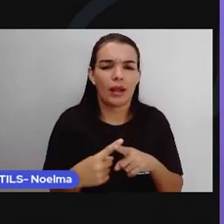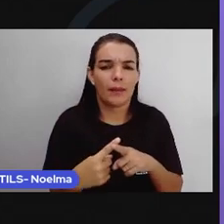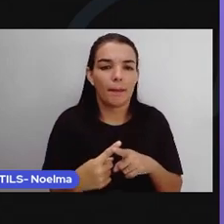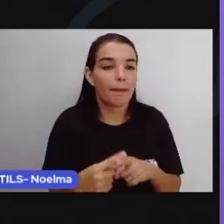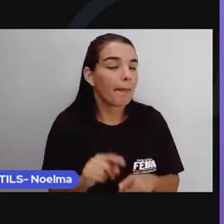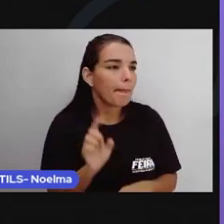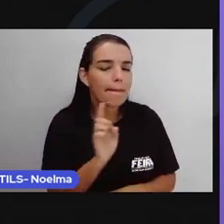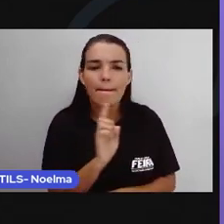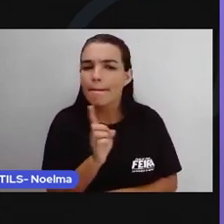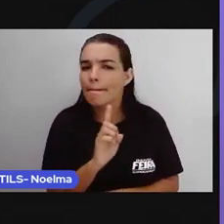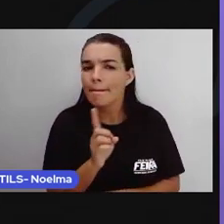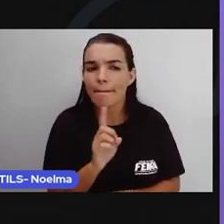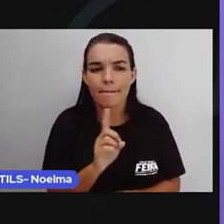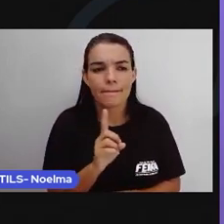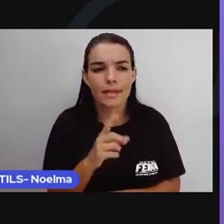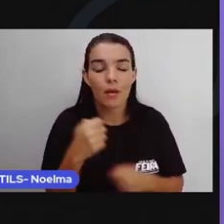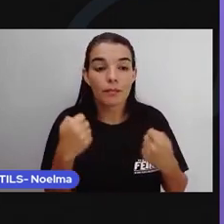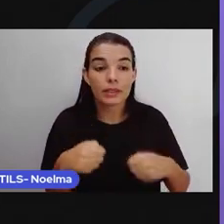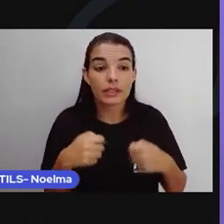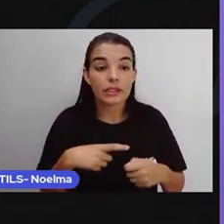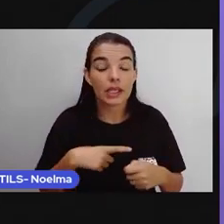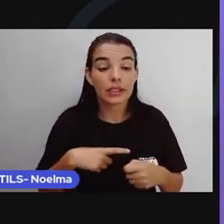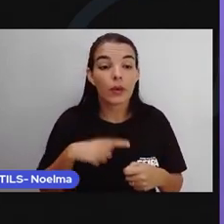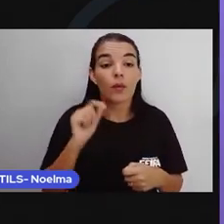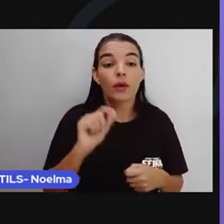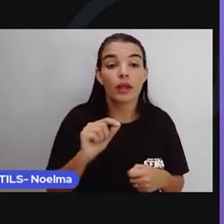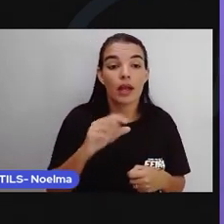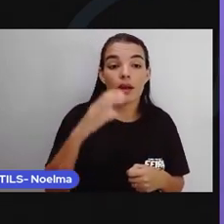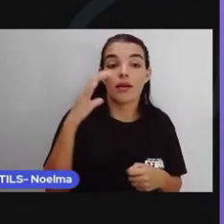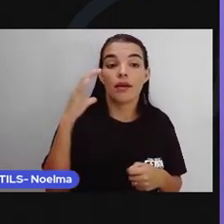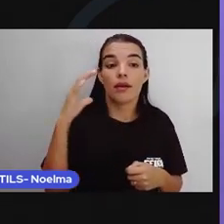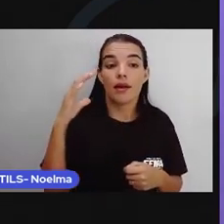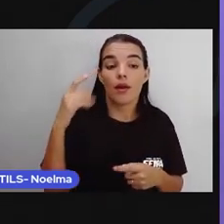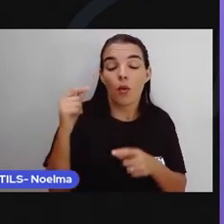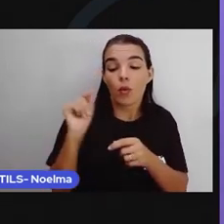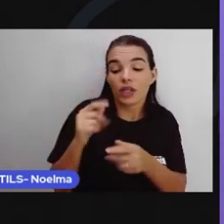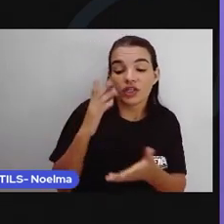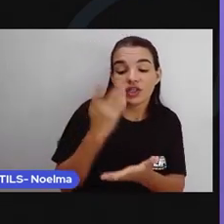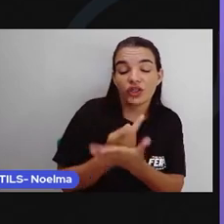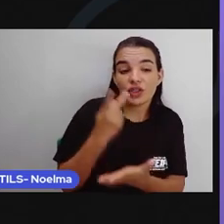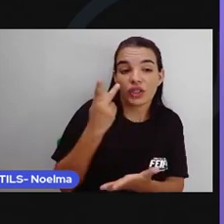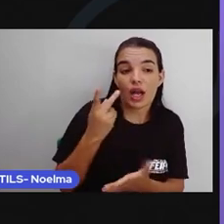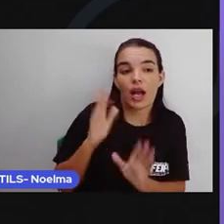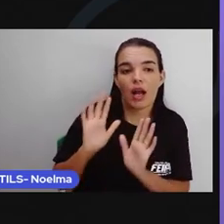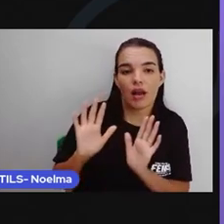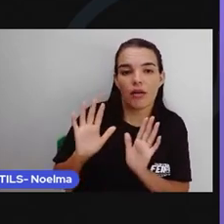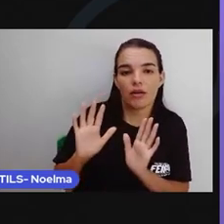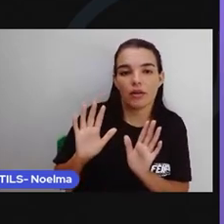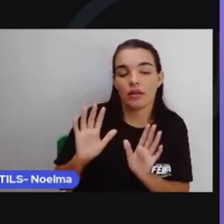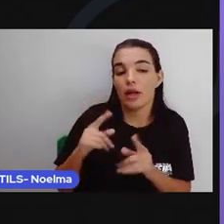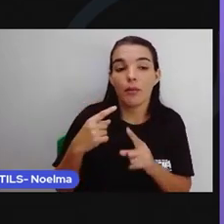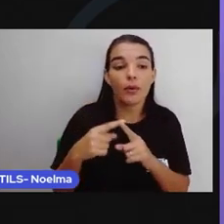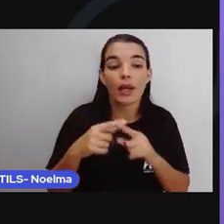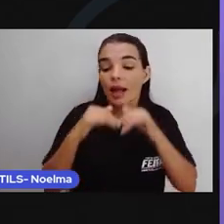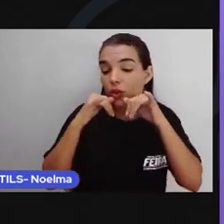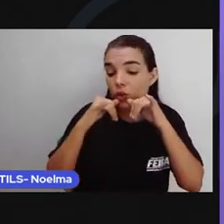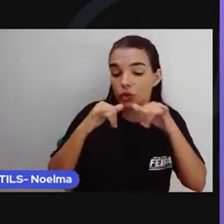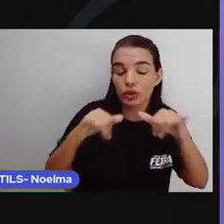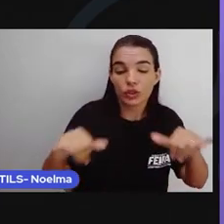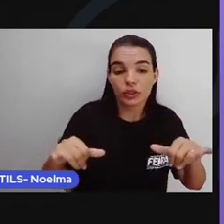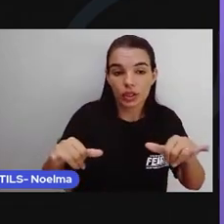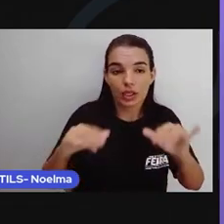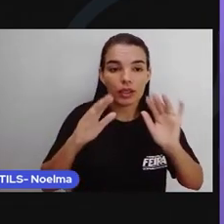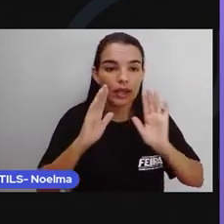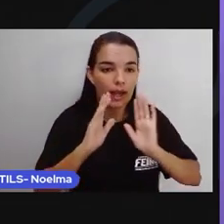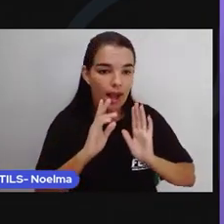pergunta que tem a ver com causa. Nem sempre o fato que é noticiado tem uma causa muito clara. Então, as